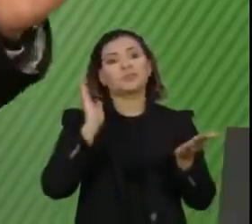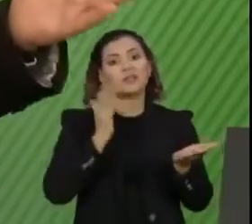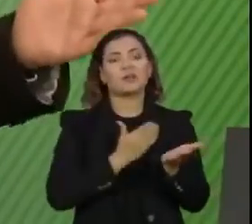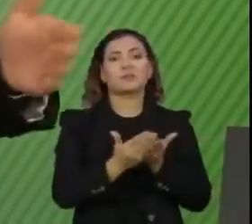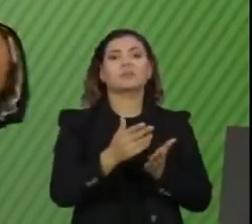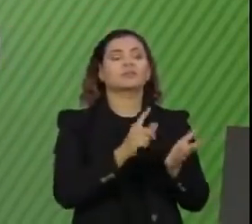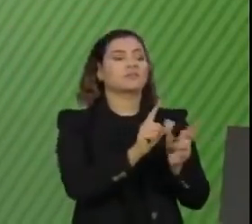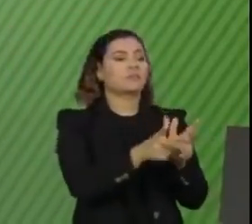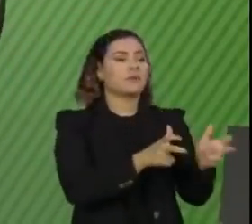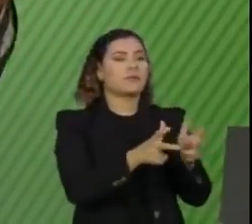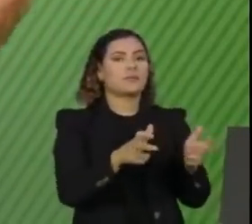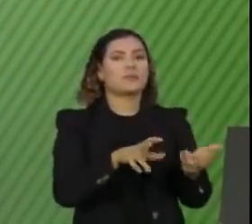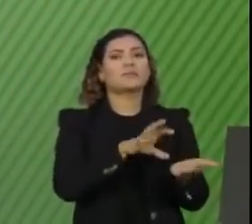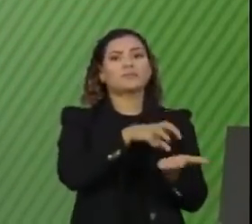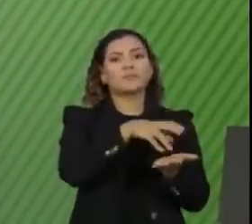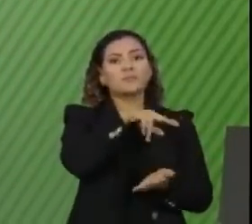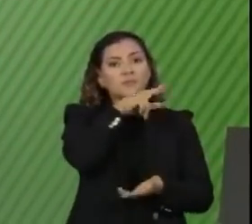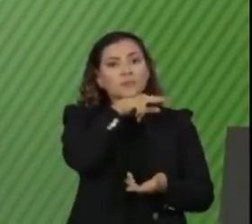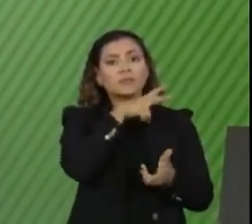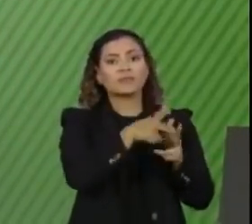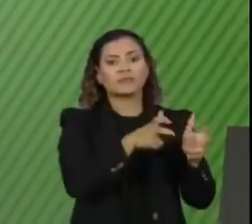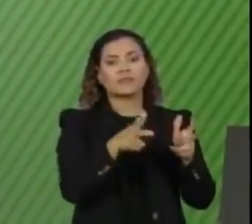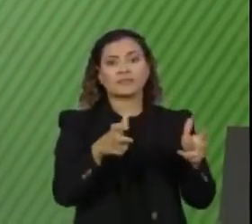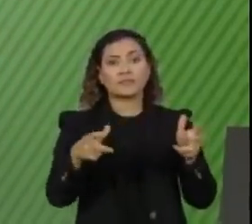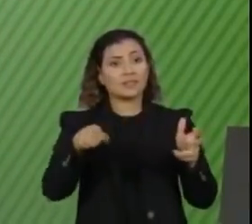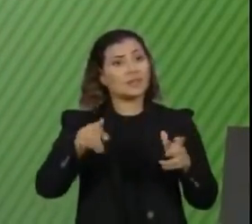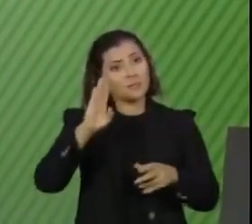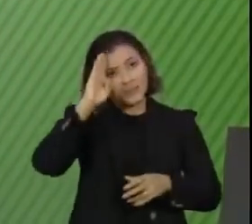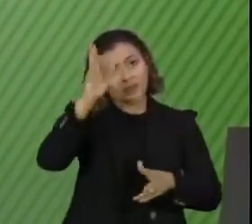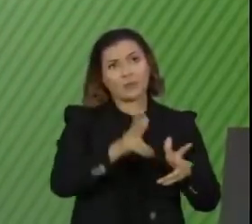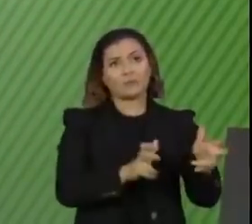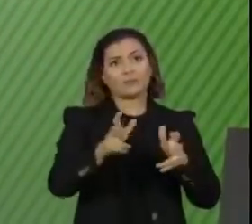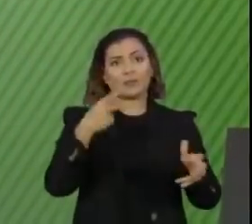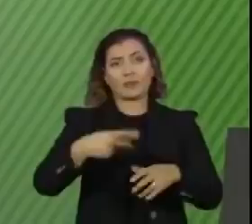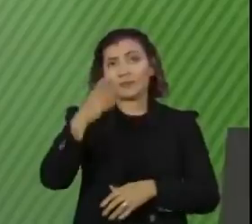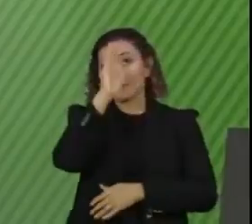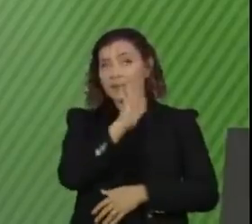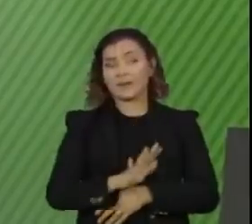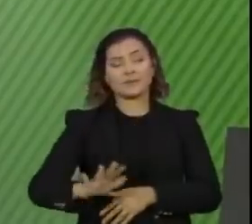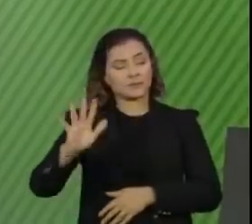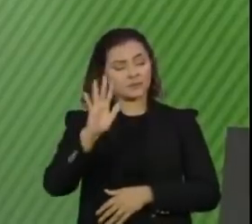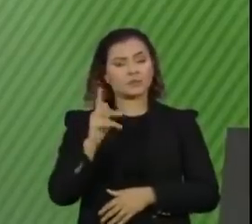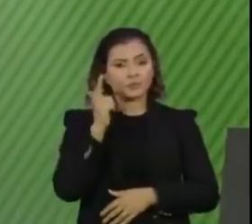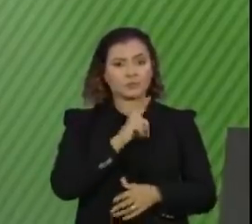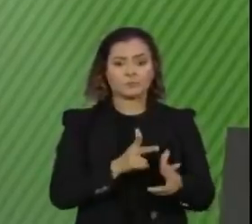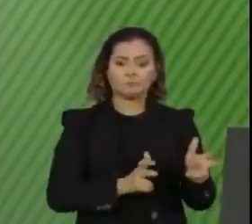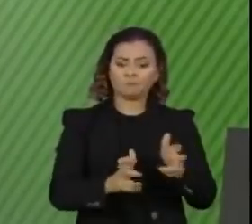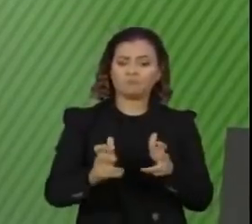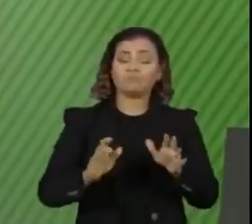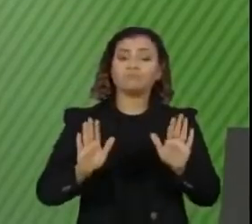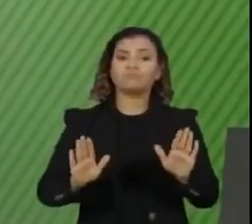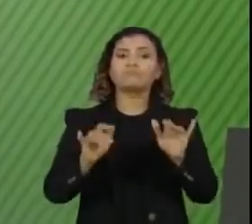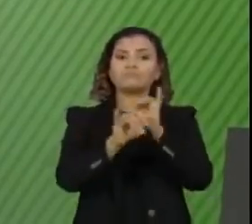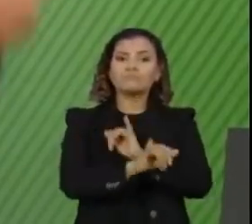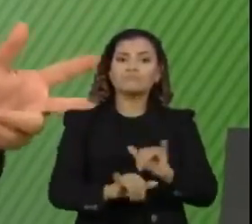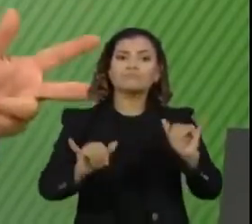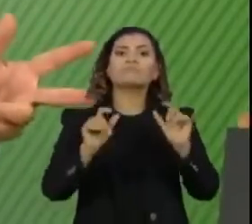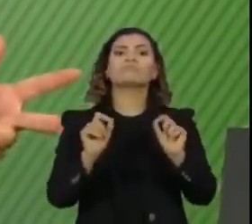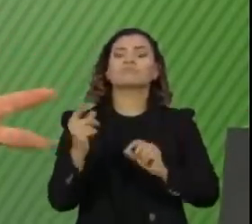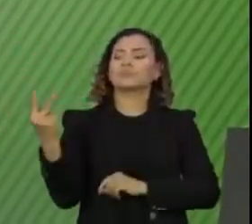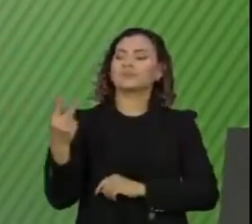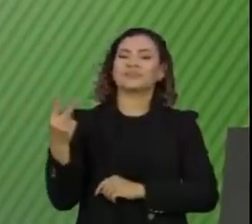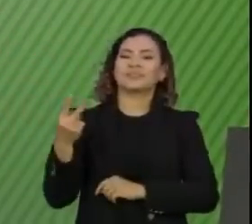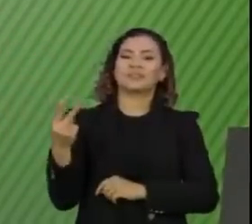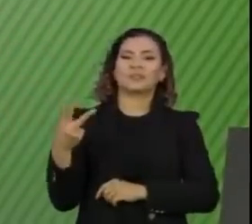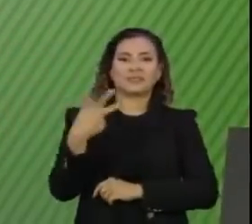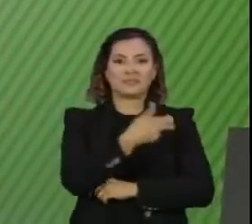a vacina que é, nesse momento, a que sustenta o Programa Nacional de Imunização e anunciamos a segunda